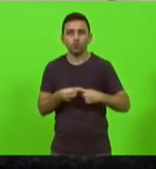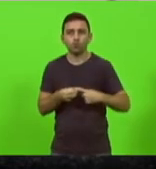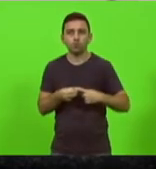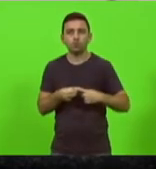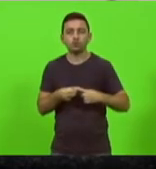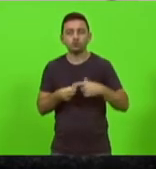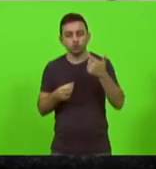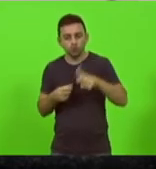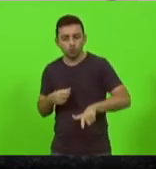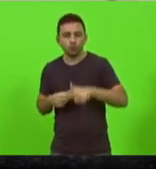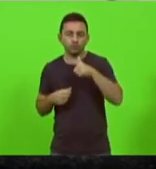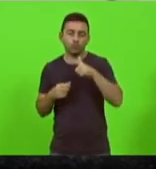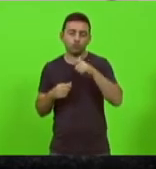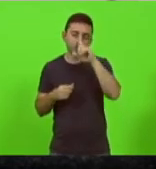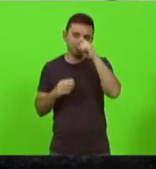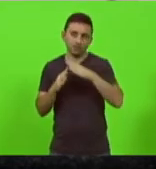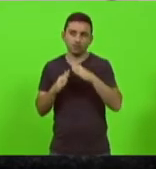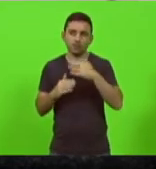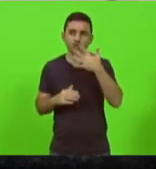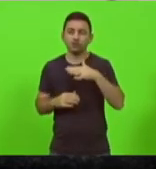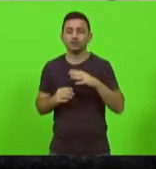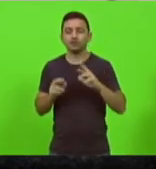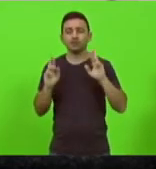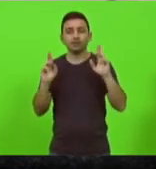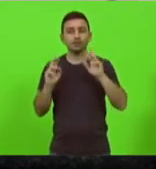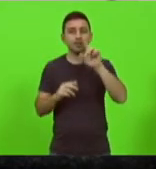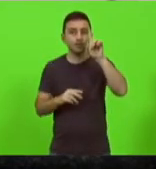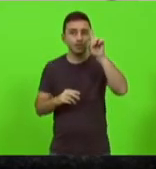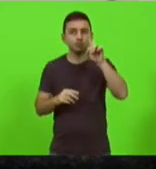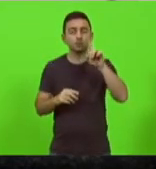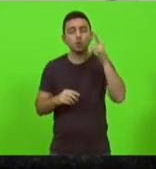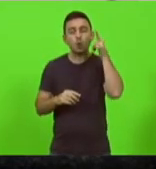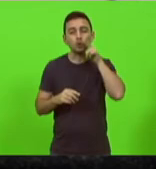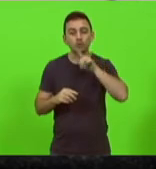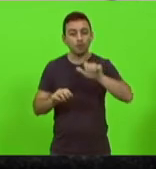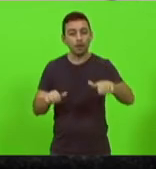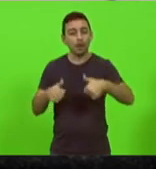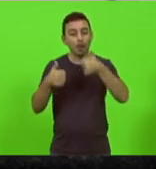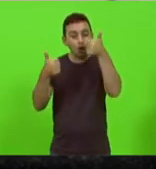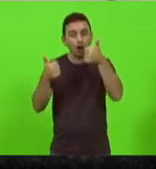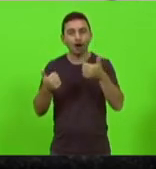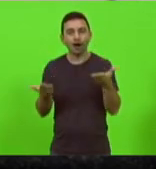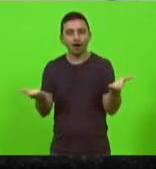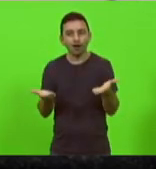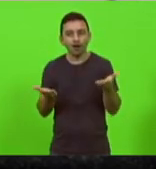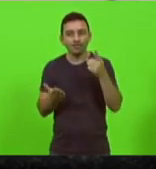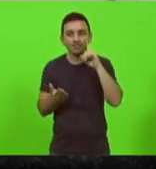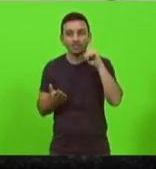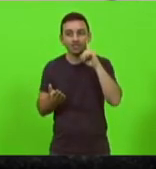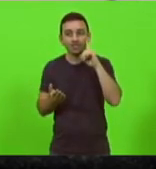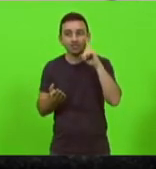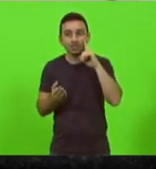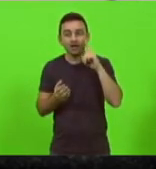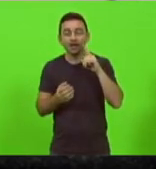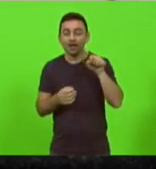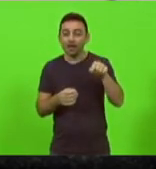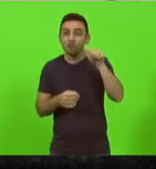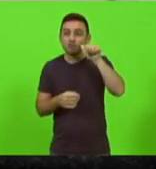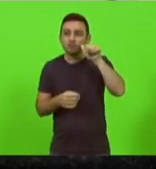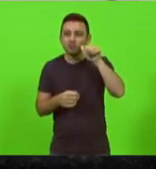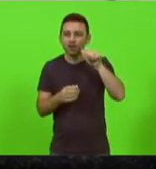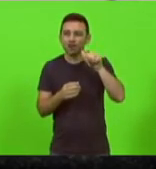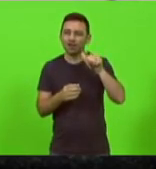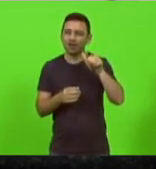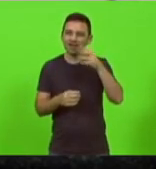infantil graças a Deus recuperamos há poucos dias ela me mandou uma foto e